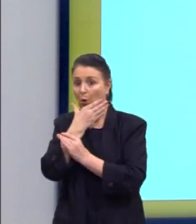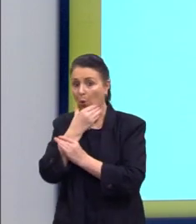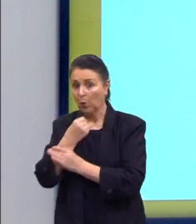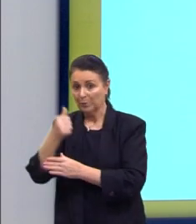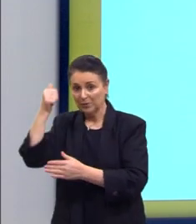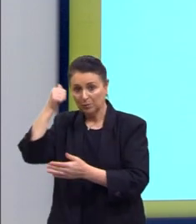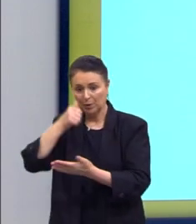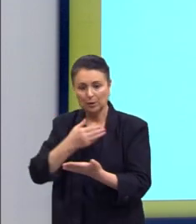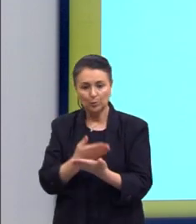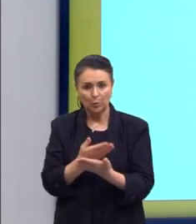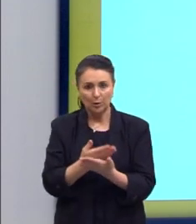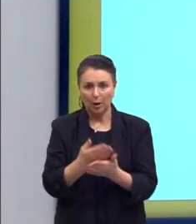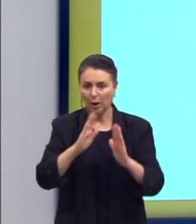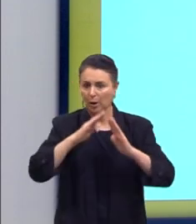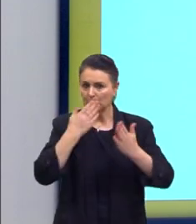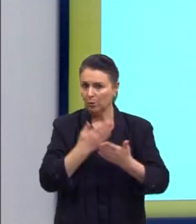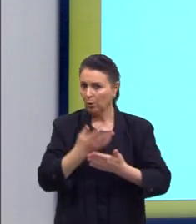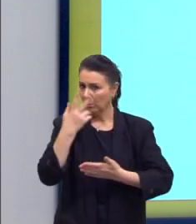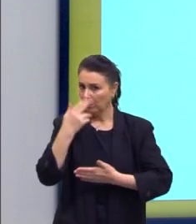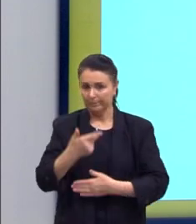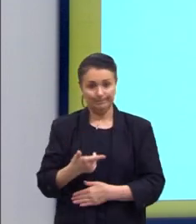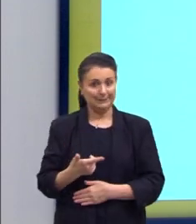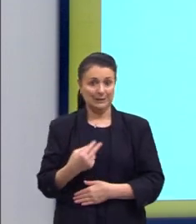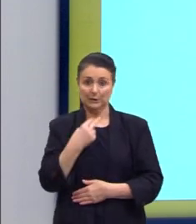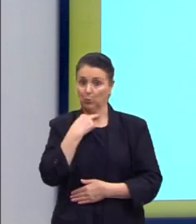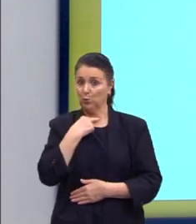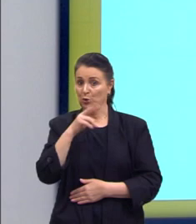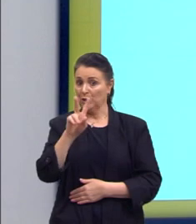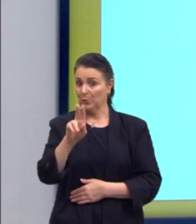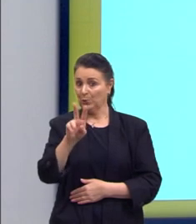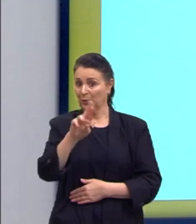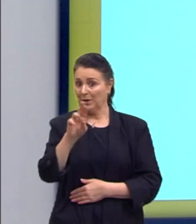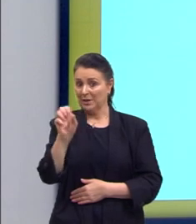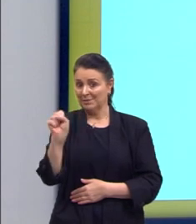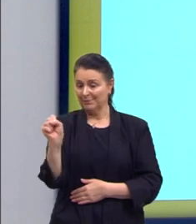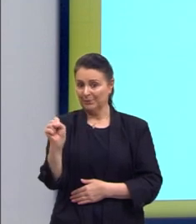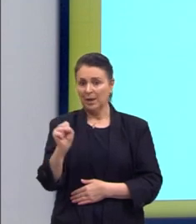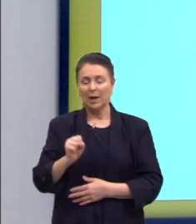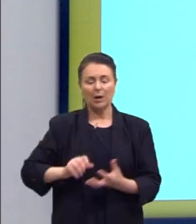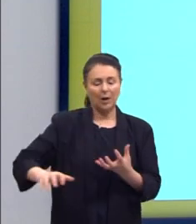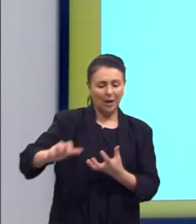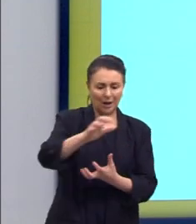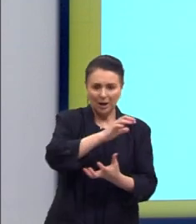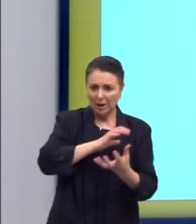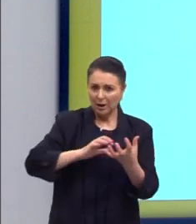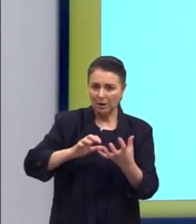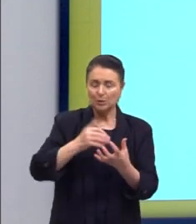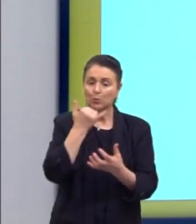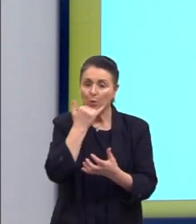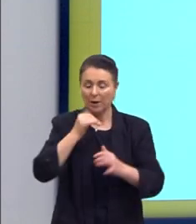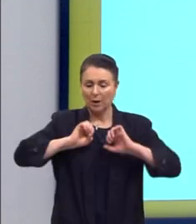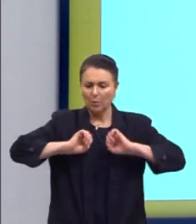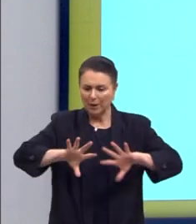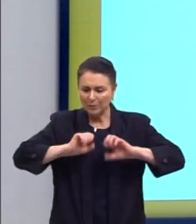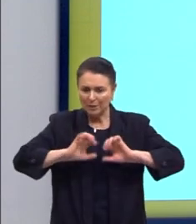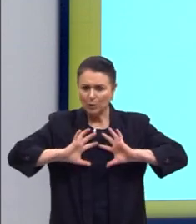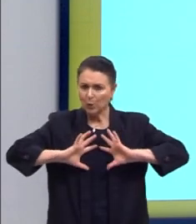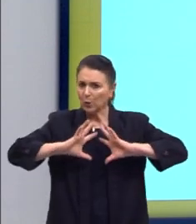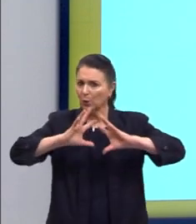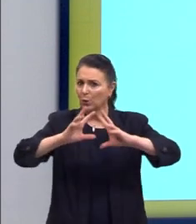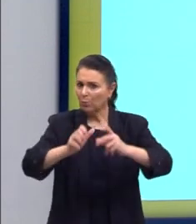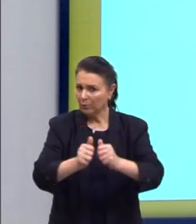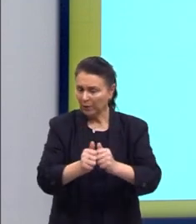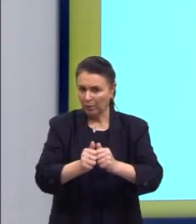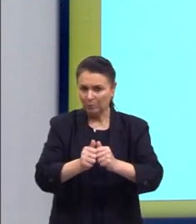estudassem juntos, o que na época não acontecia. Ela defendia uma revolução total, uma educação total, que a educação